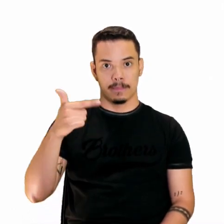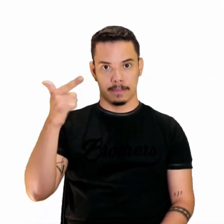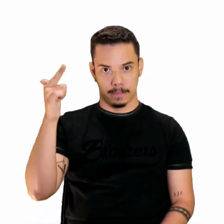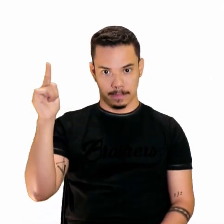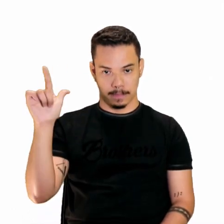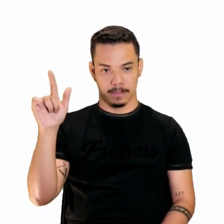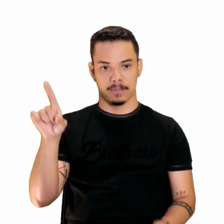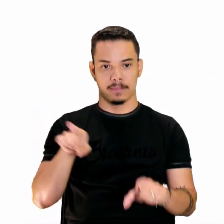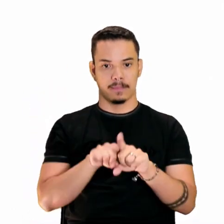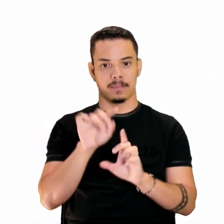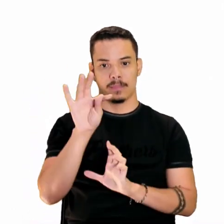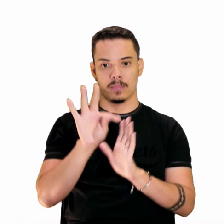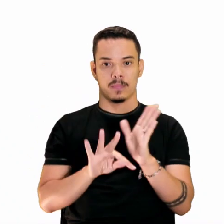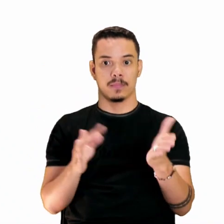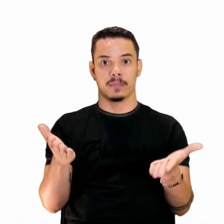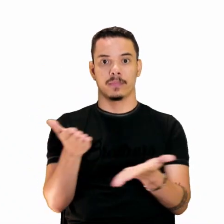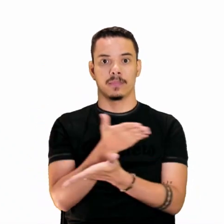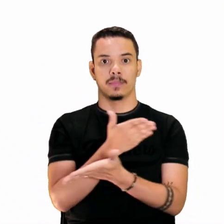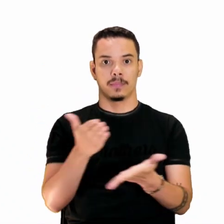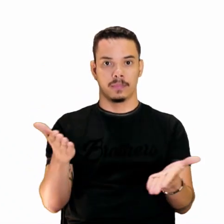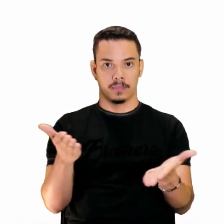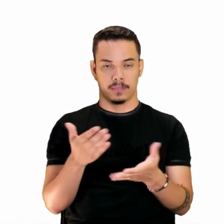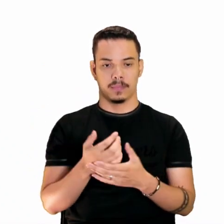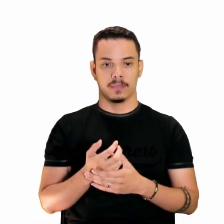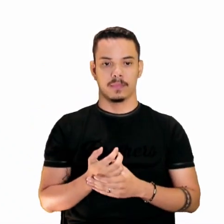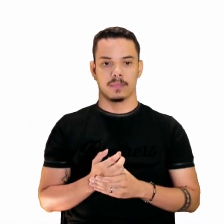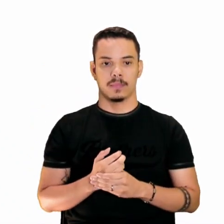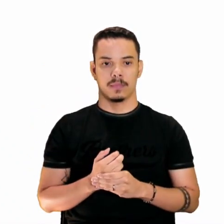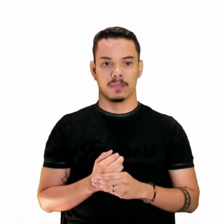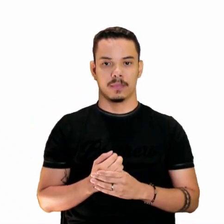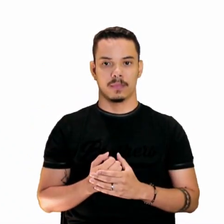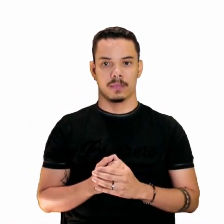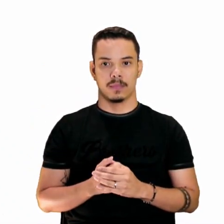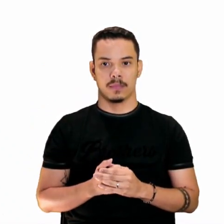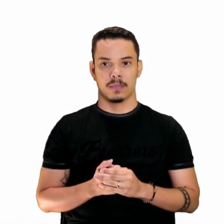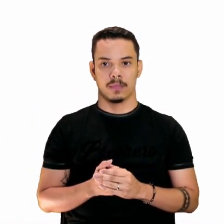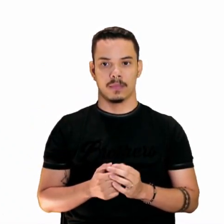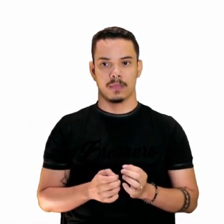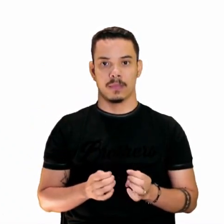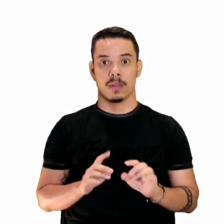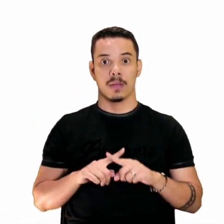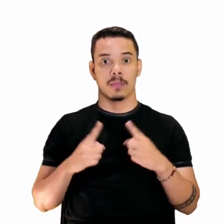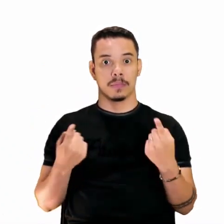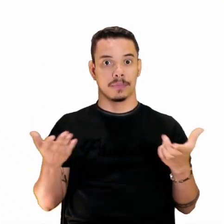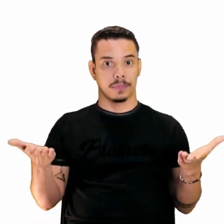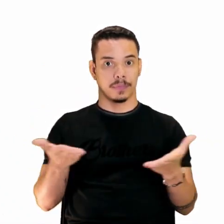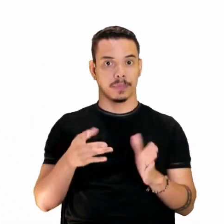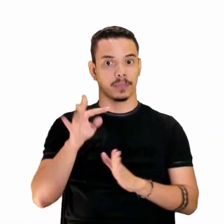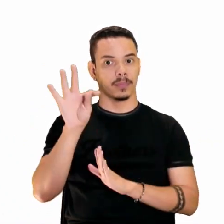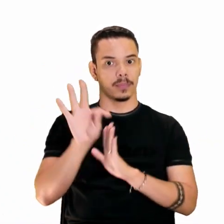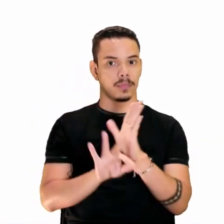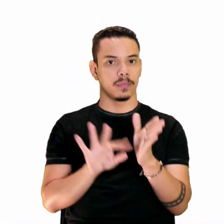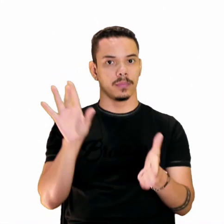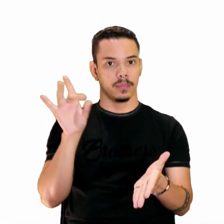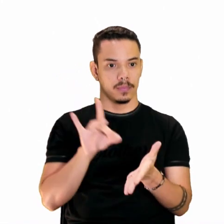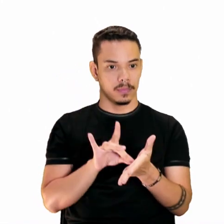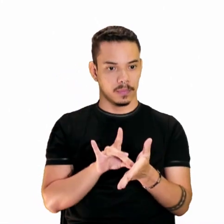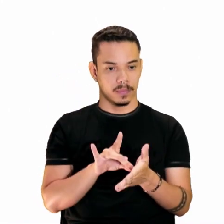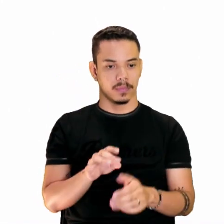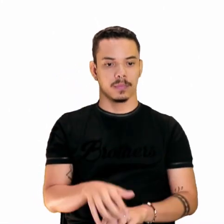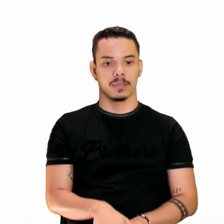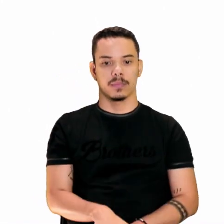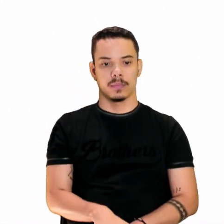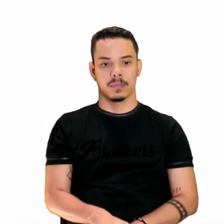intertextualidade. Outra releitura. Mas, agora, o texto original, Mona